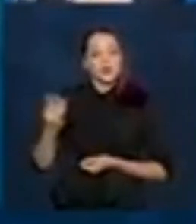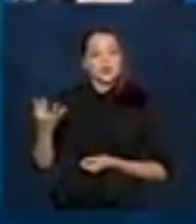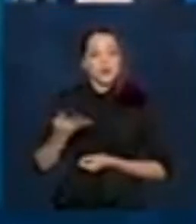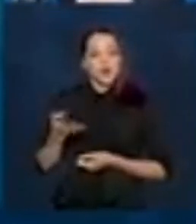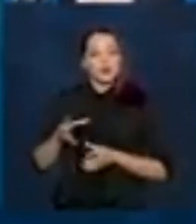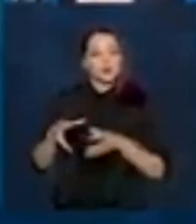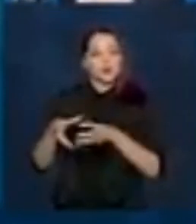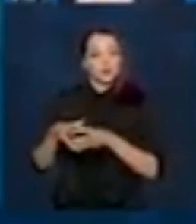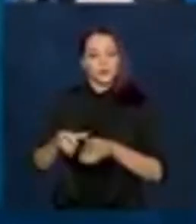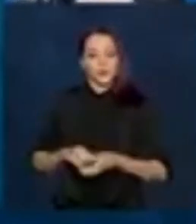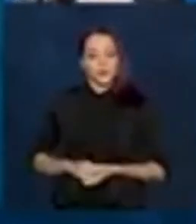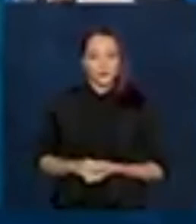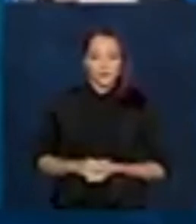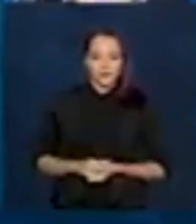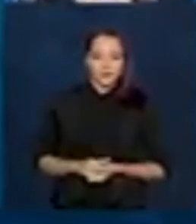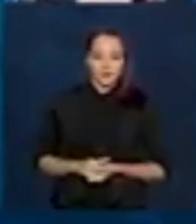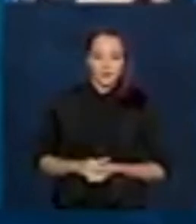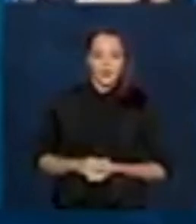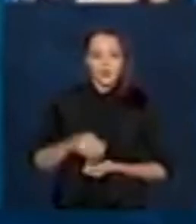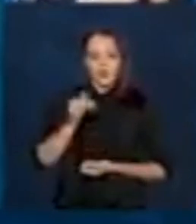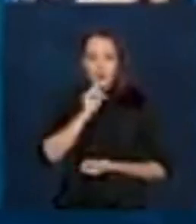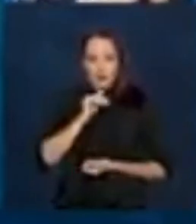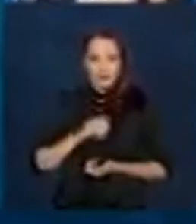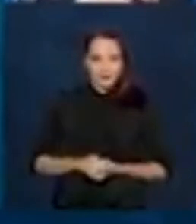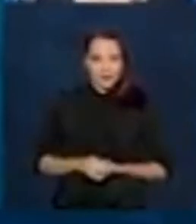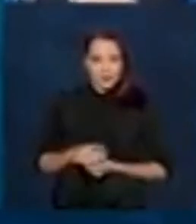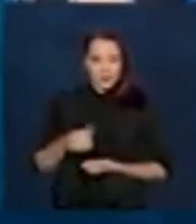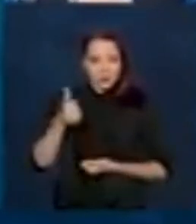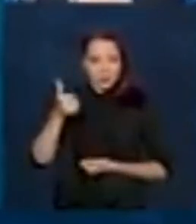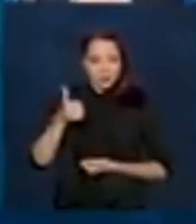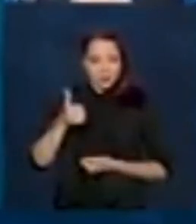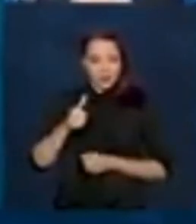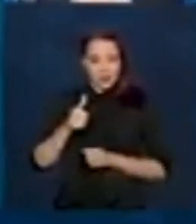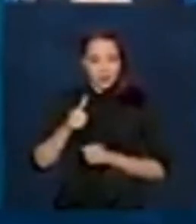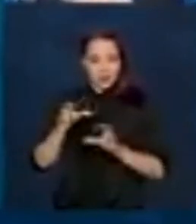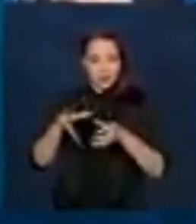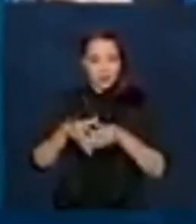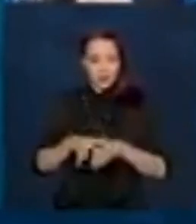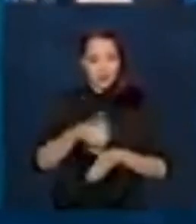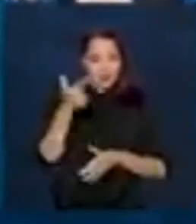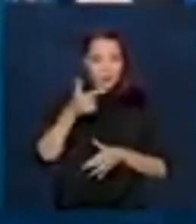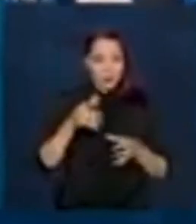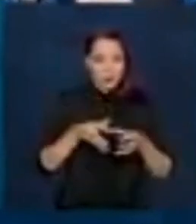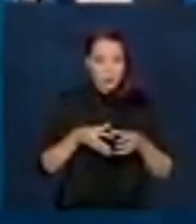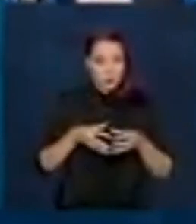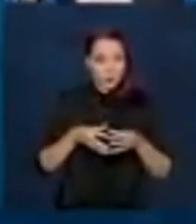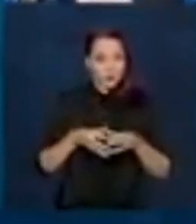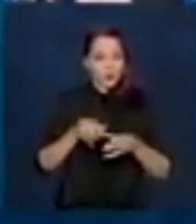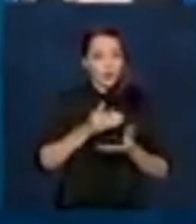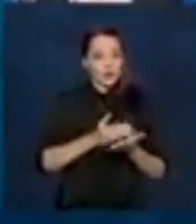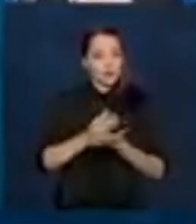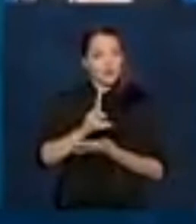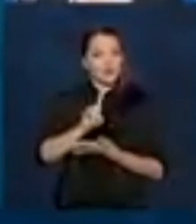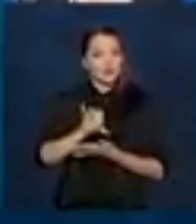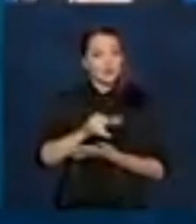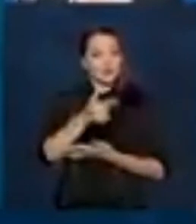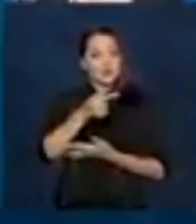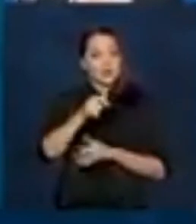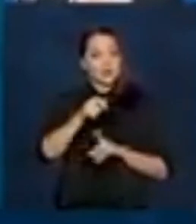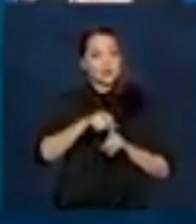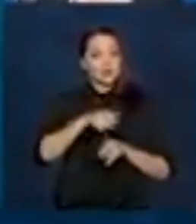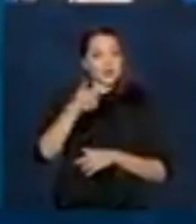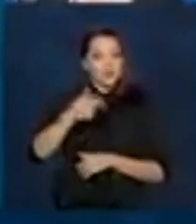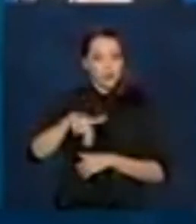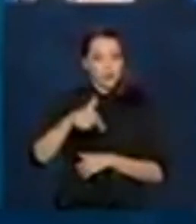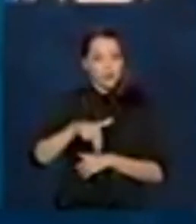ciclo. Então, por exemplo, tanto o terceiro ciclo quanto o quarto ciclo começará no dia 7 de novembro em